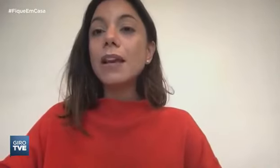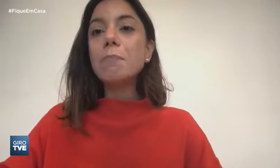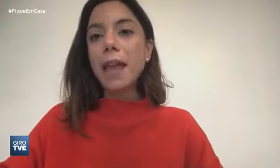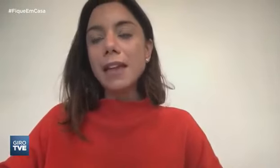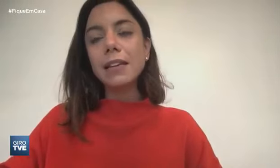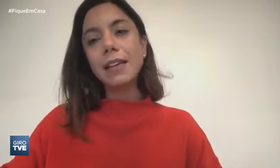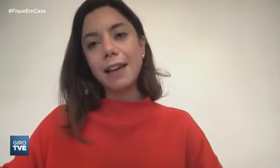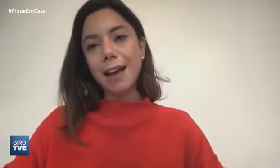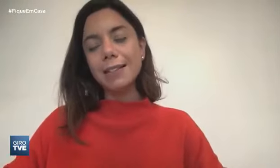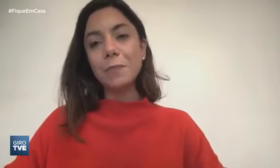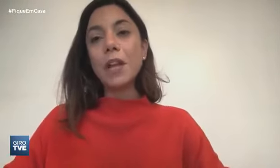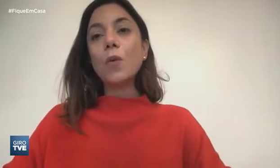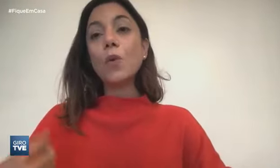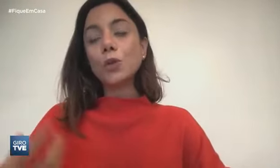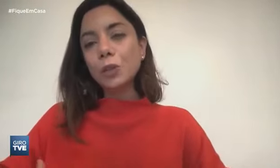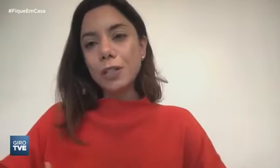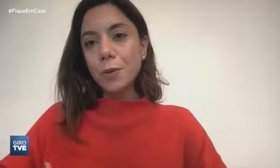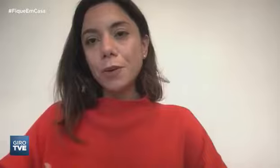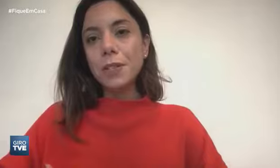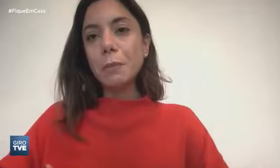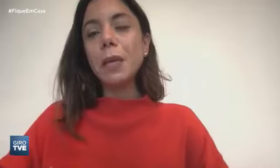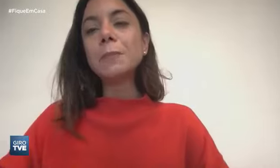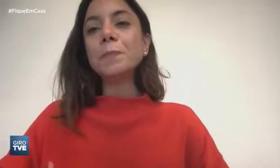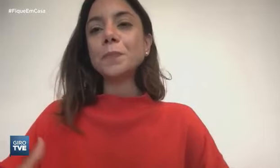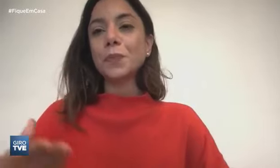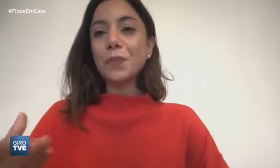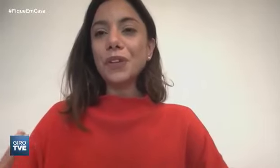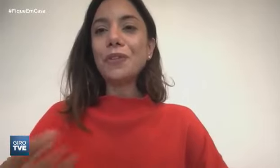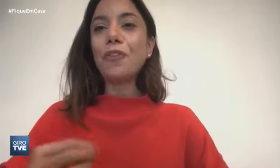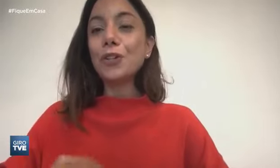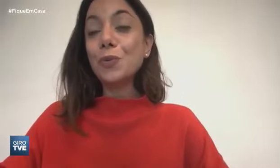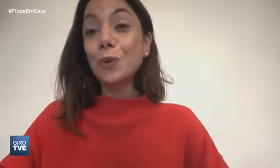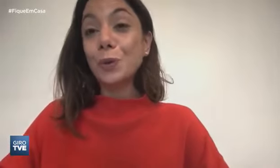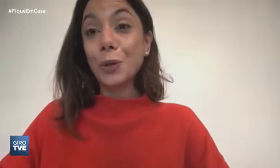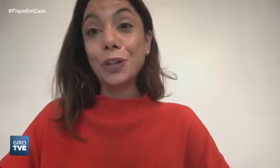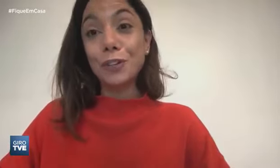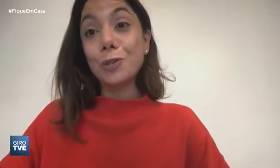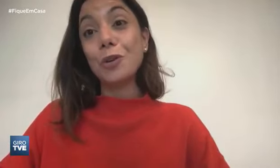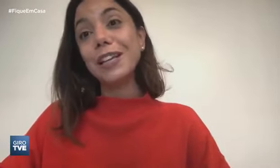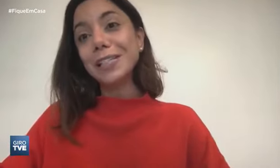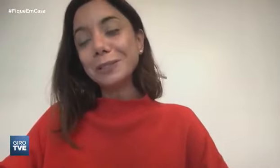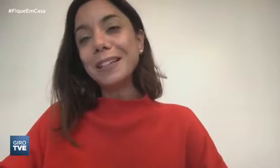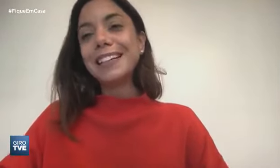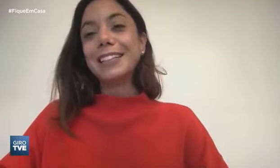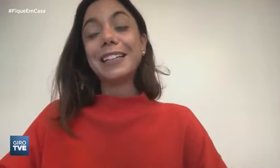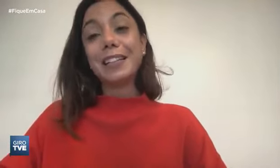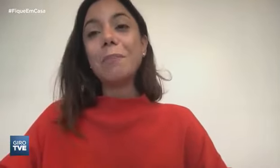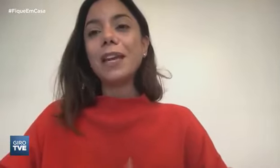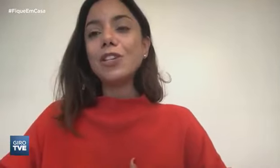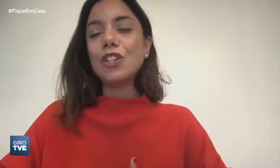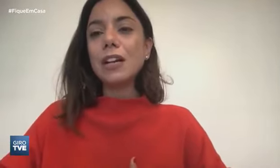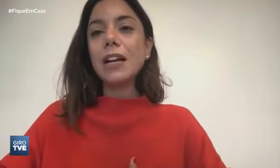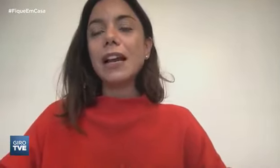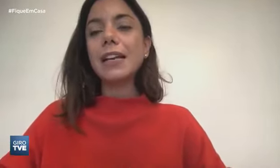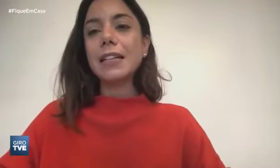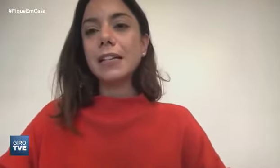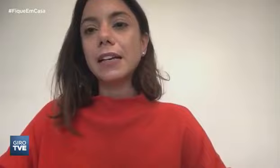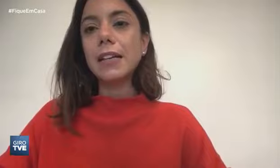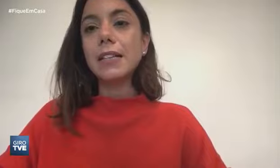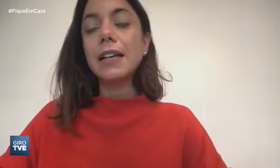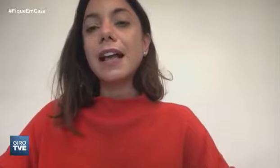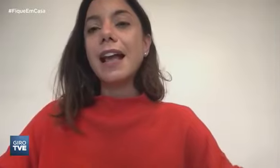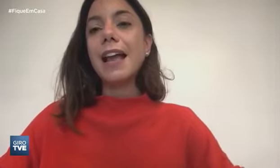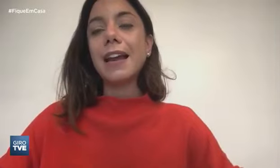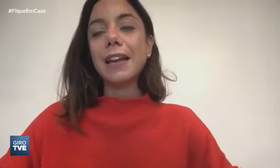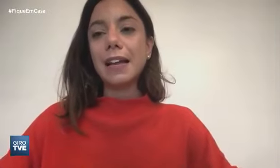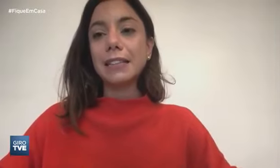segura e bem em casa um outro desenho que eu recebi foi de um outro coronavírus sorrindo que também indica né que essa